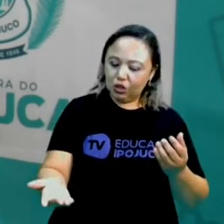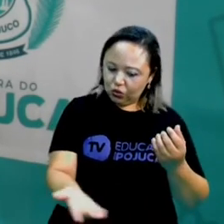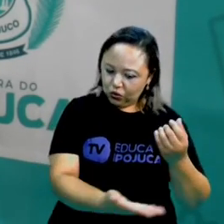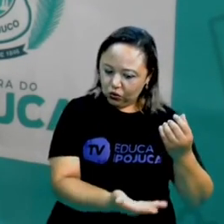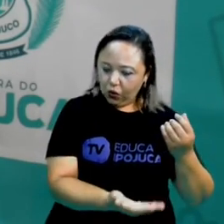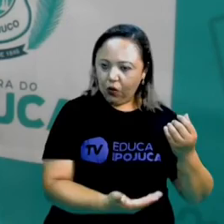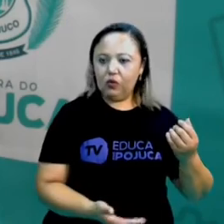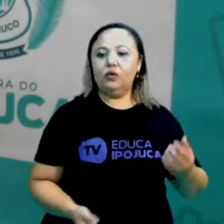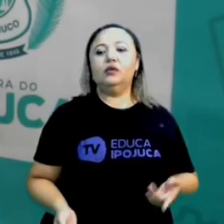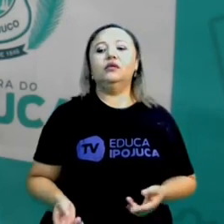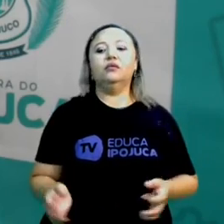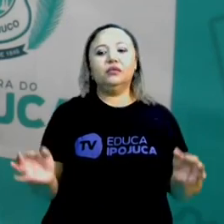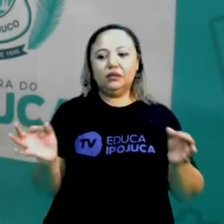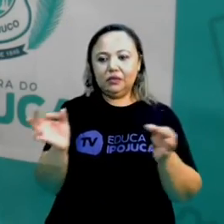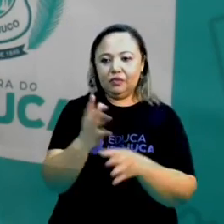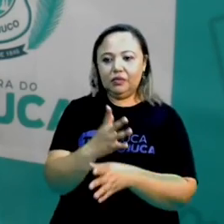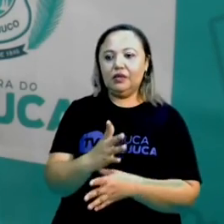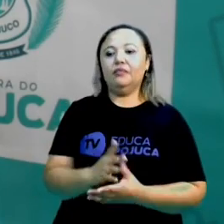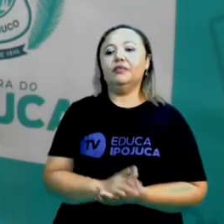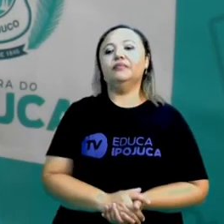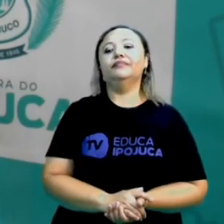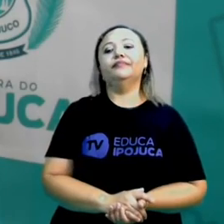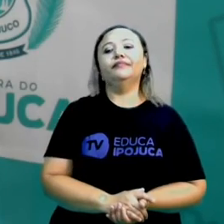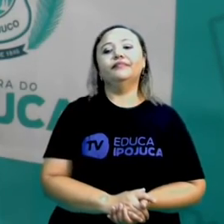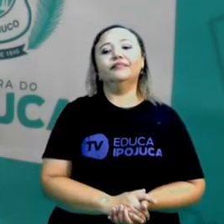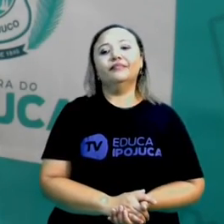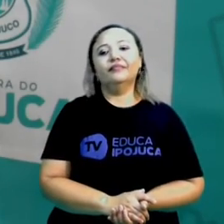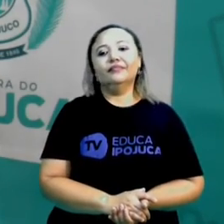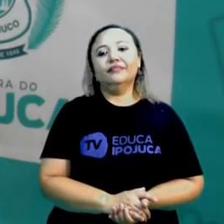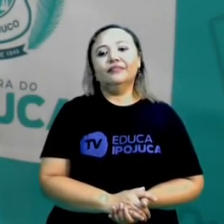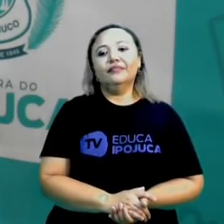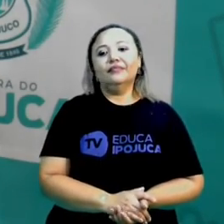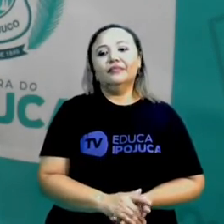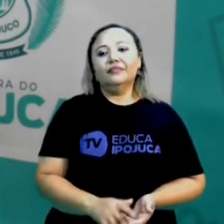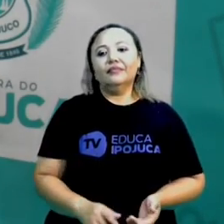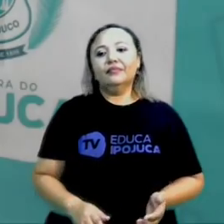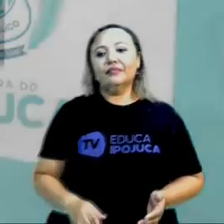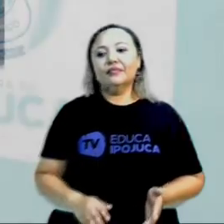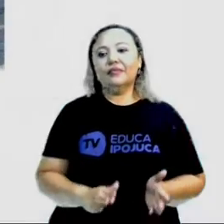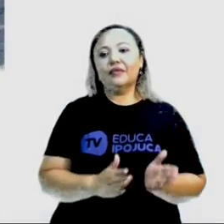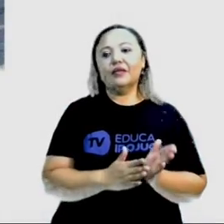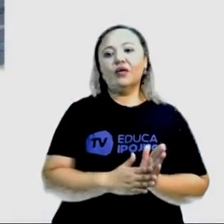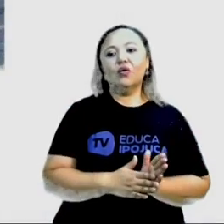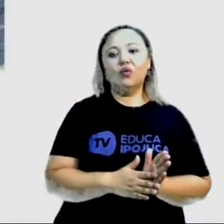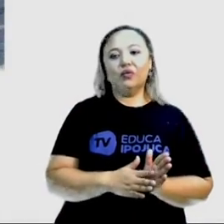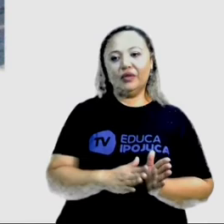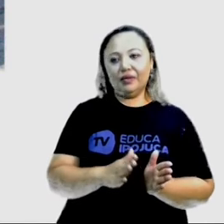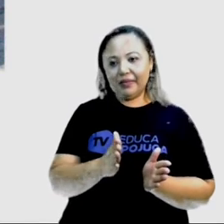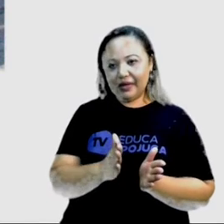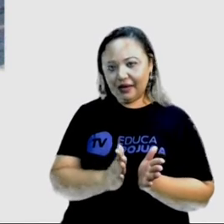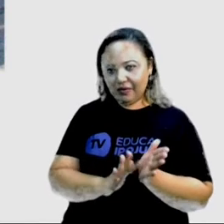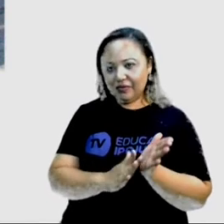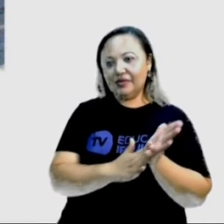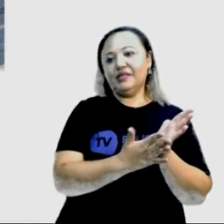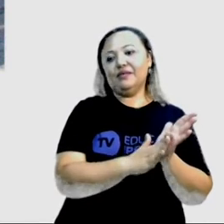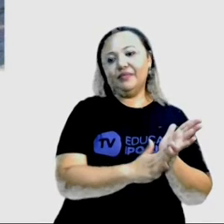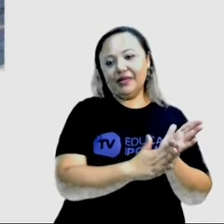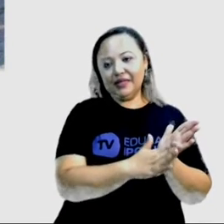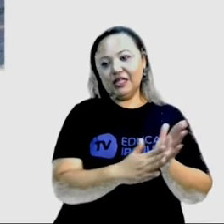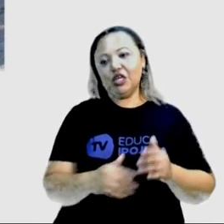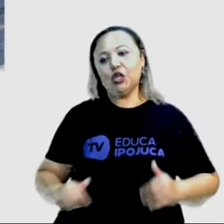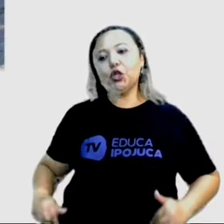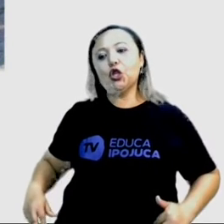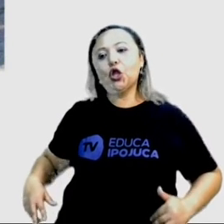se divertir. nos engenhos, tá? O samba de roda também é uma